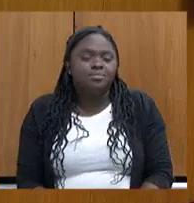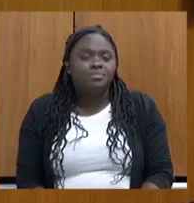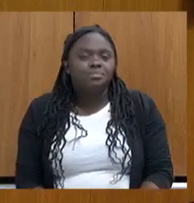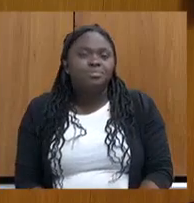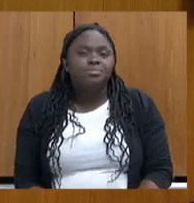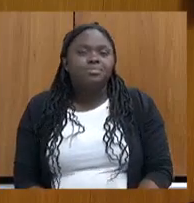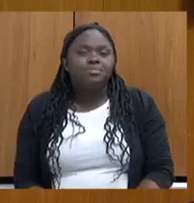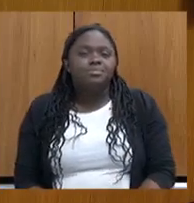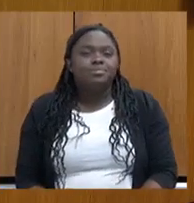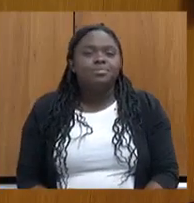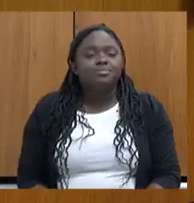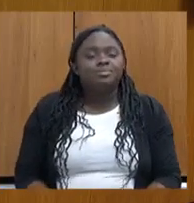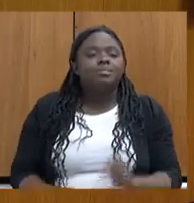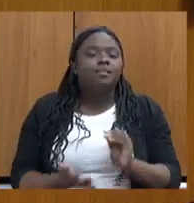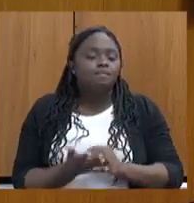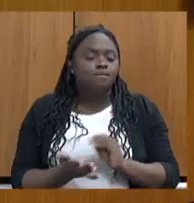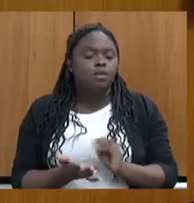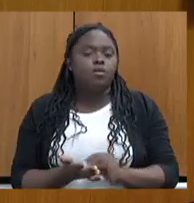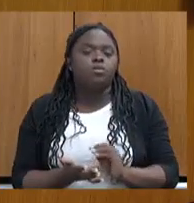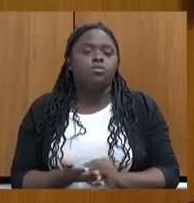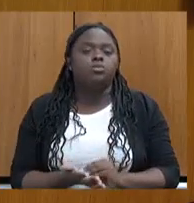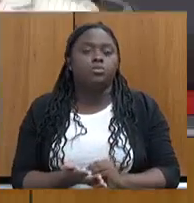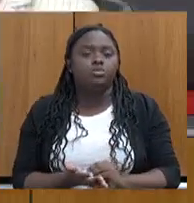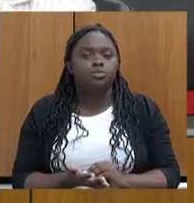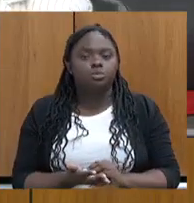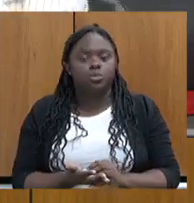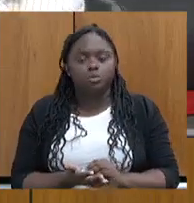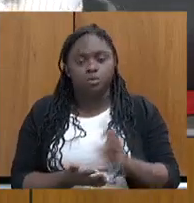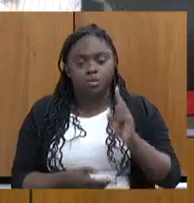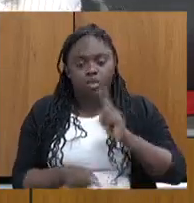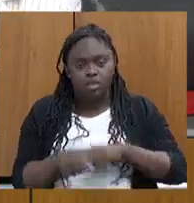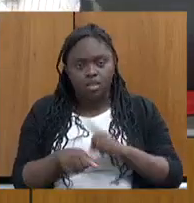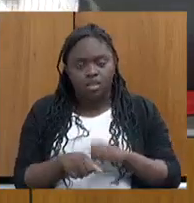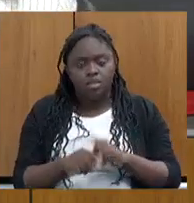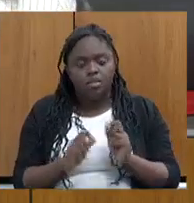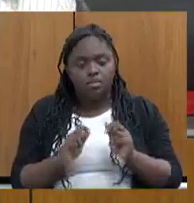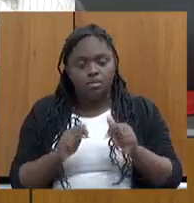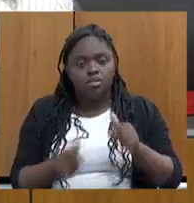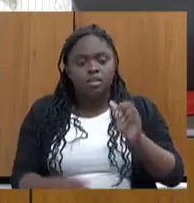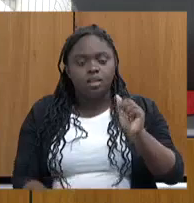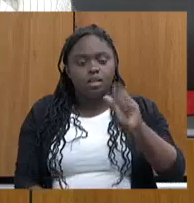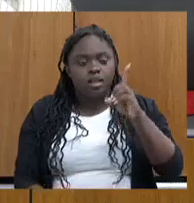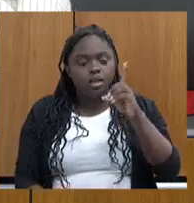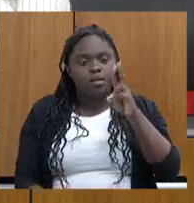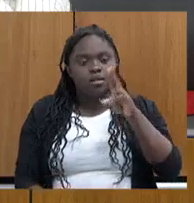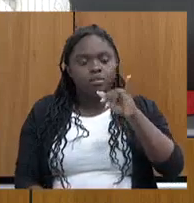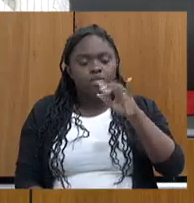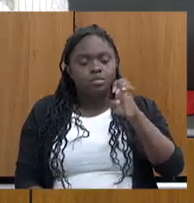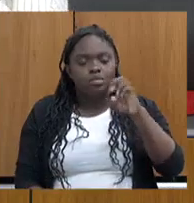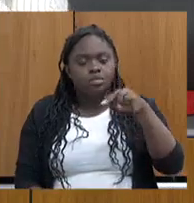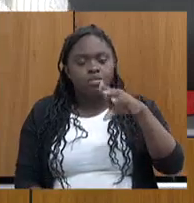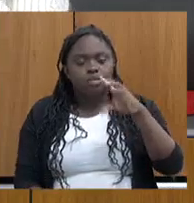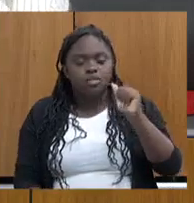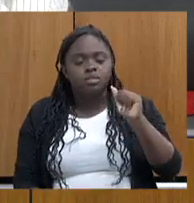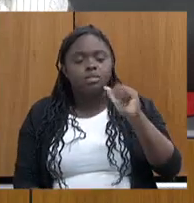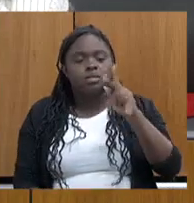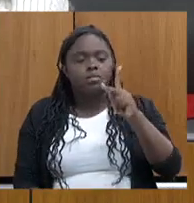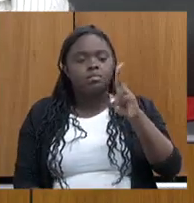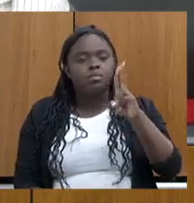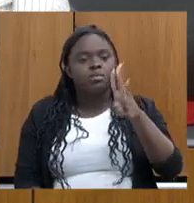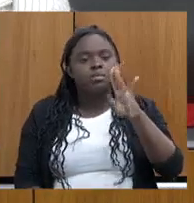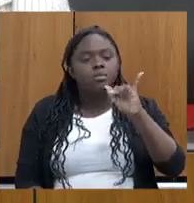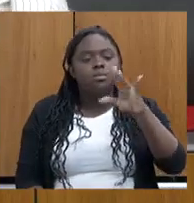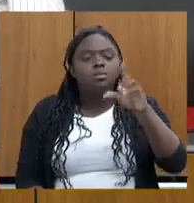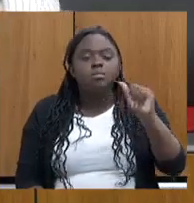Faltou tempo. Nós vamos fazer uma audiência pública só para ouvirmos os direitos humanos na perspectiva da